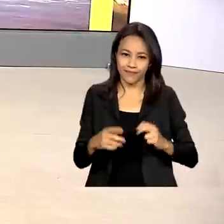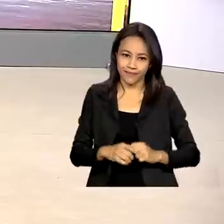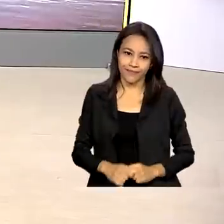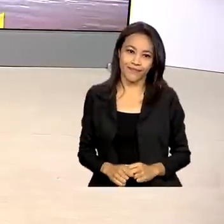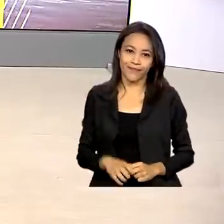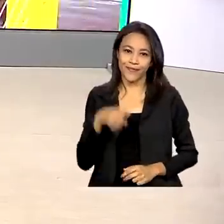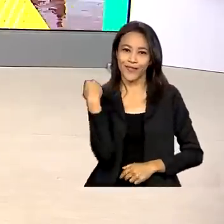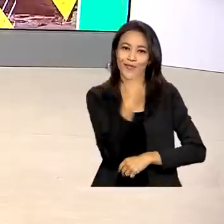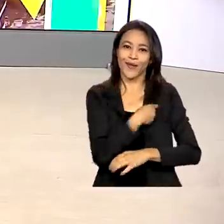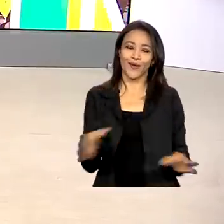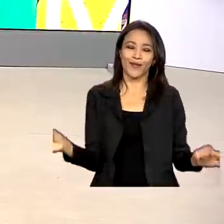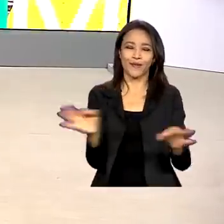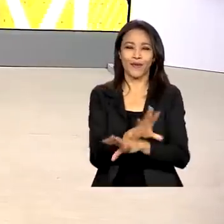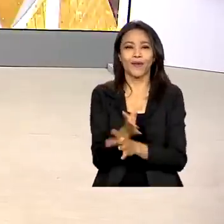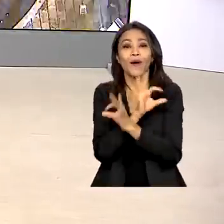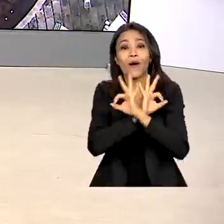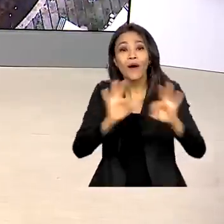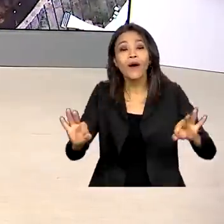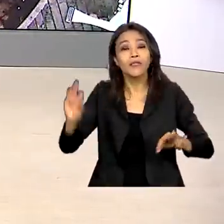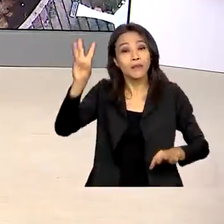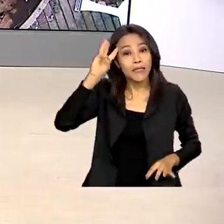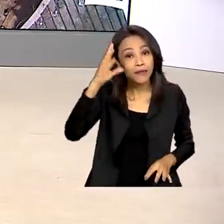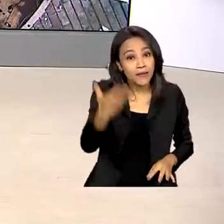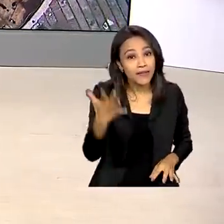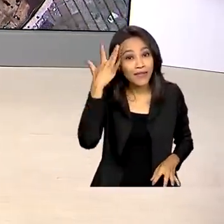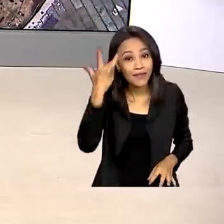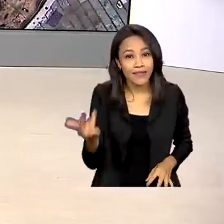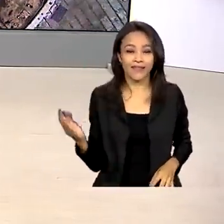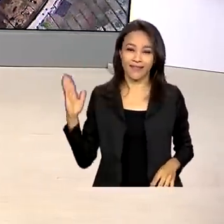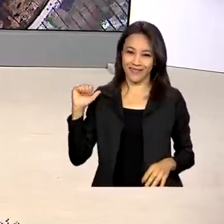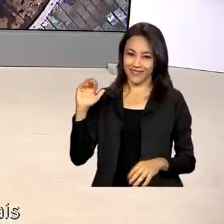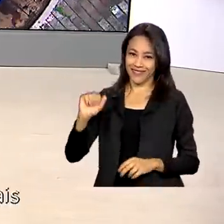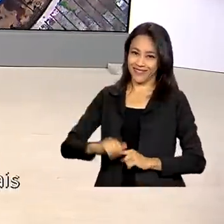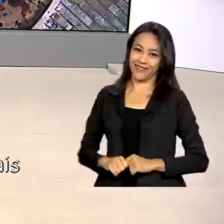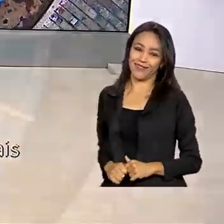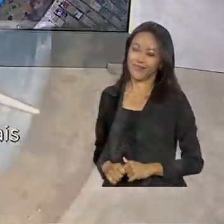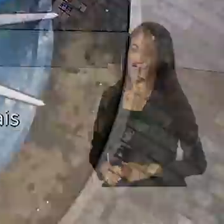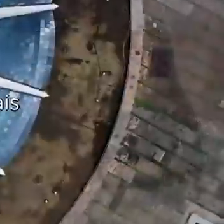A gente fica por aqui. Uma ótima terça-feira para você e até amanhã. Tchau, tchau.